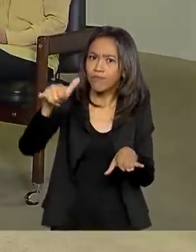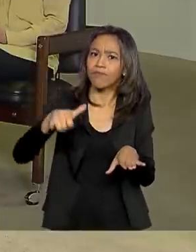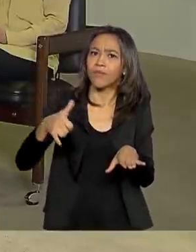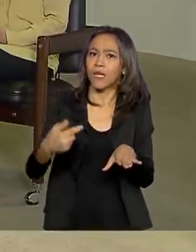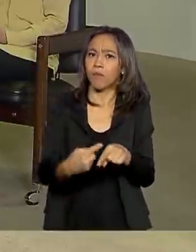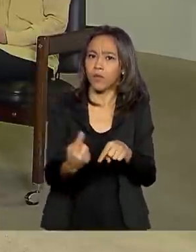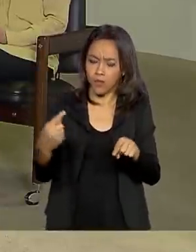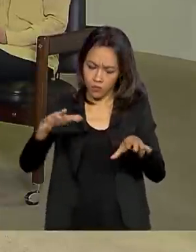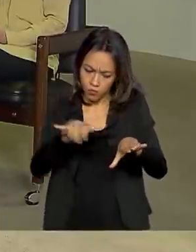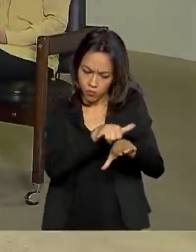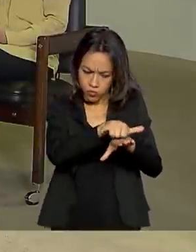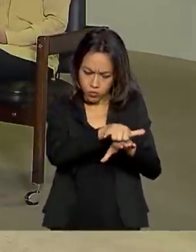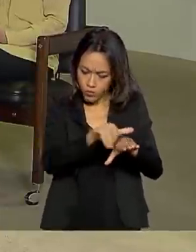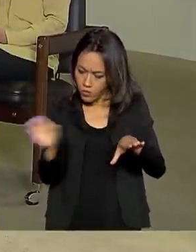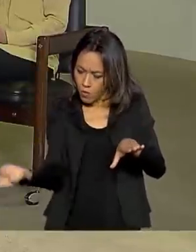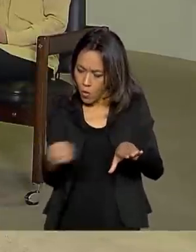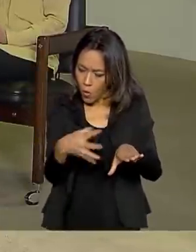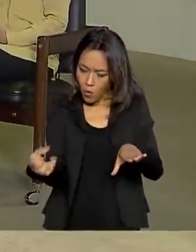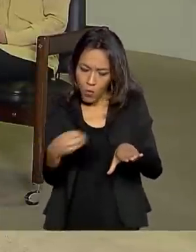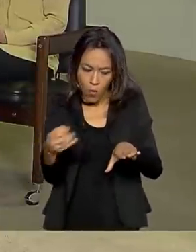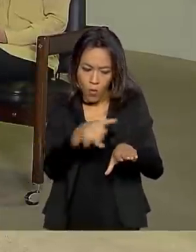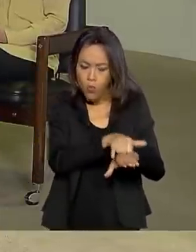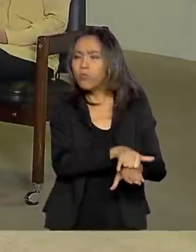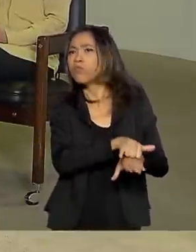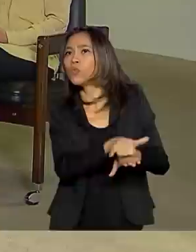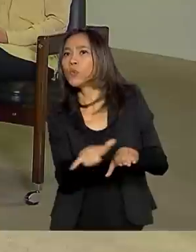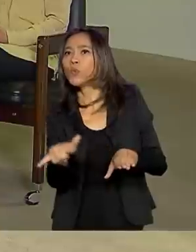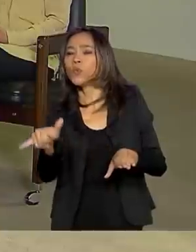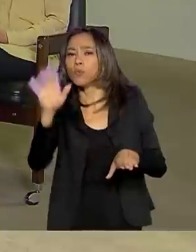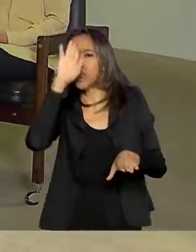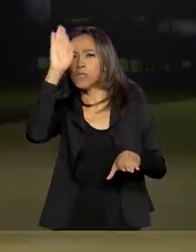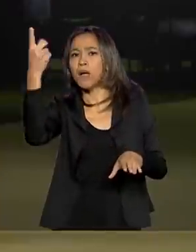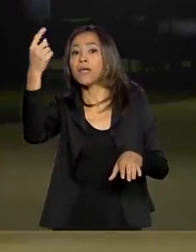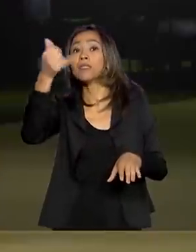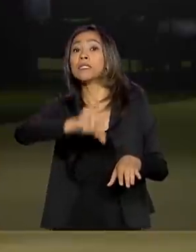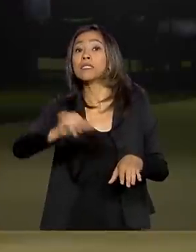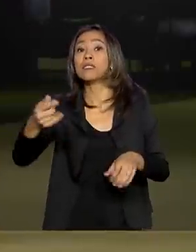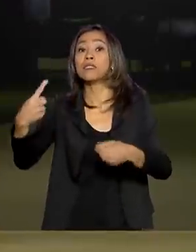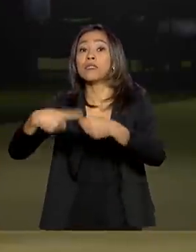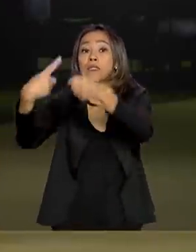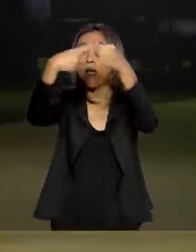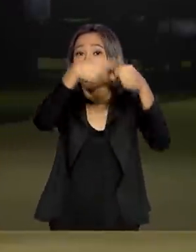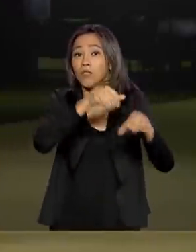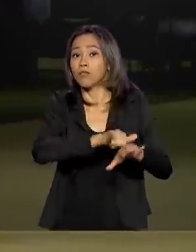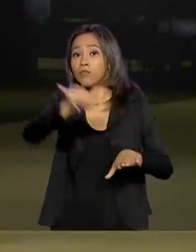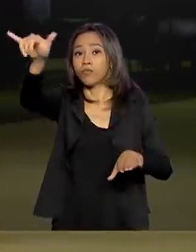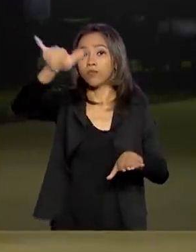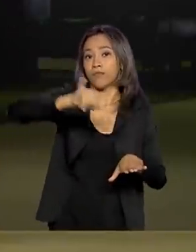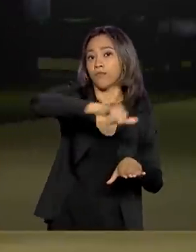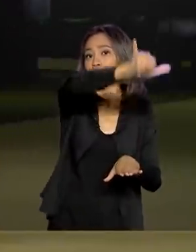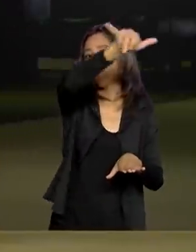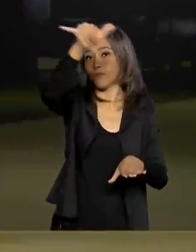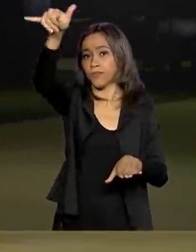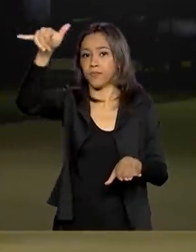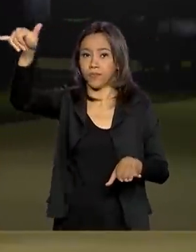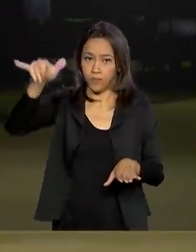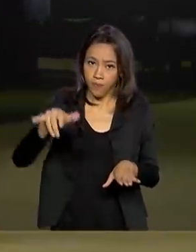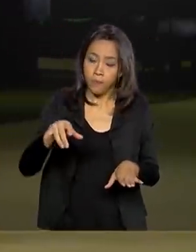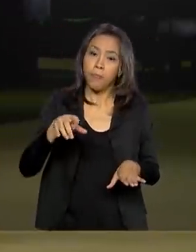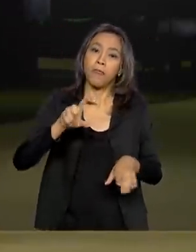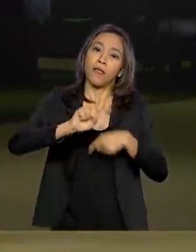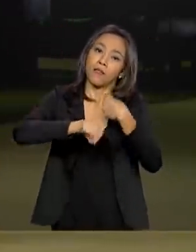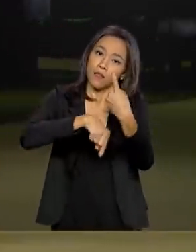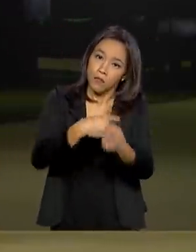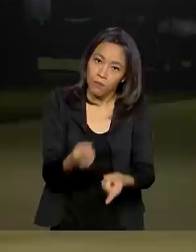porão e fazendo a distribuição para as principais cidades, para as cidades hub. A partir dessas cidades, ou a gente vai fazer